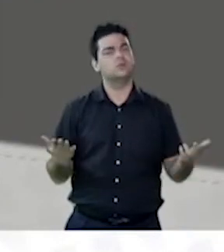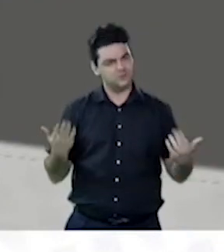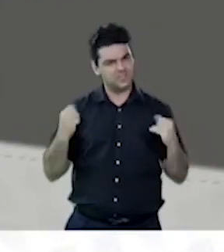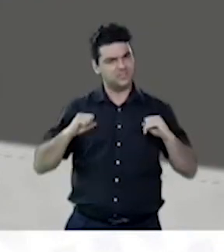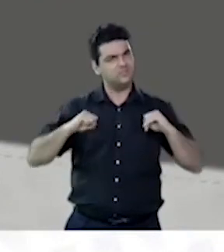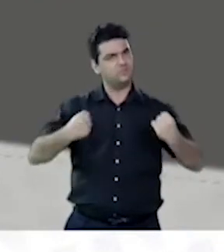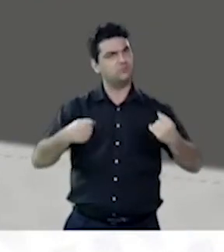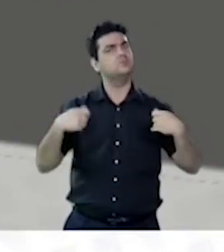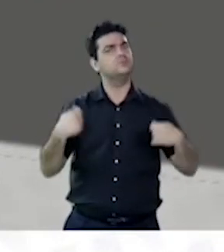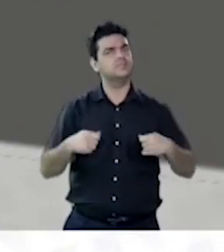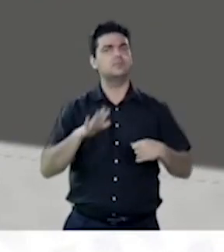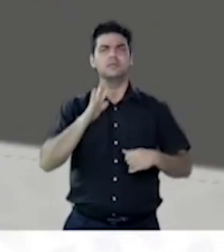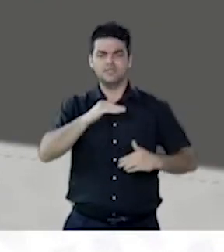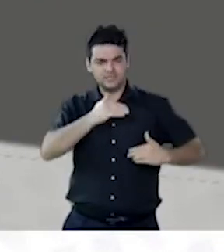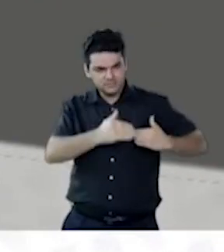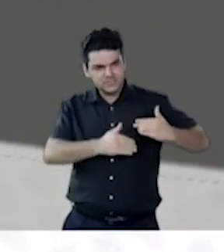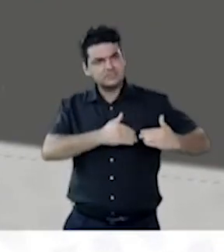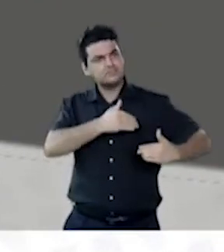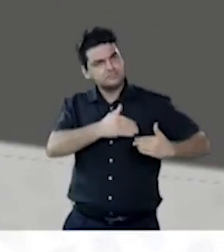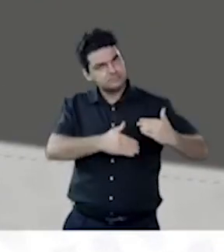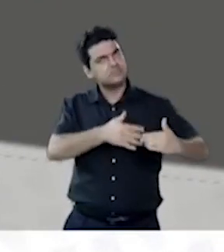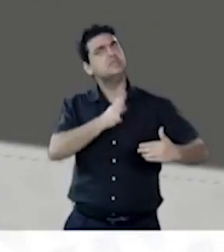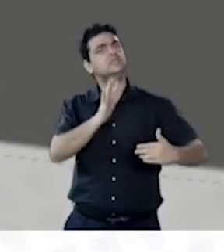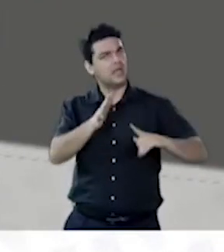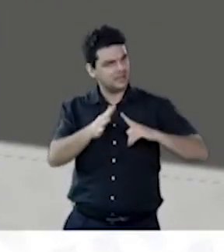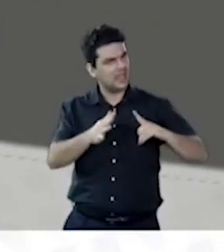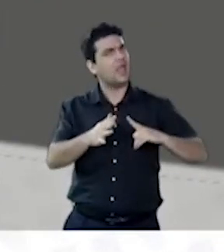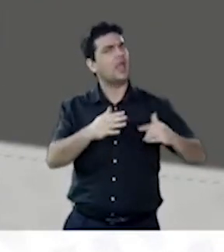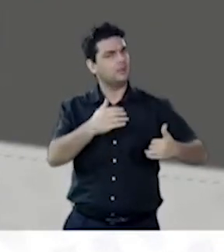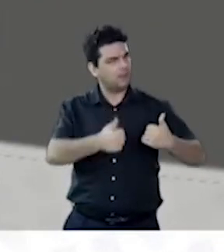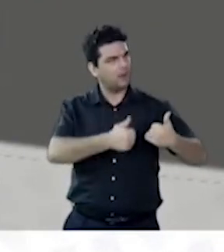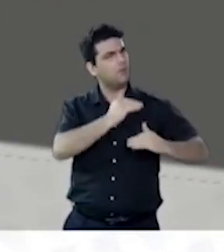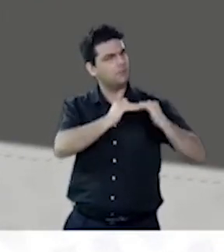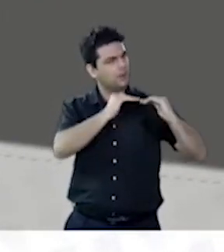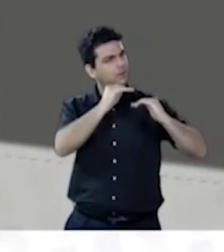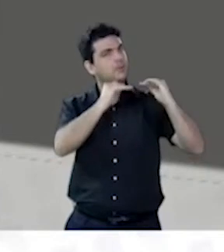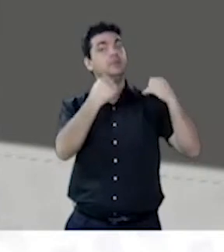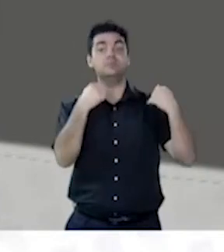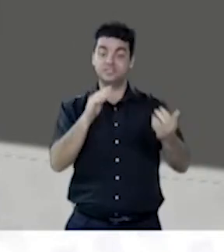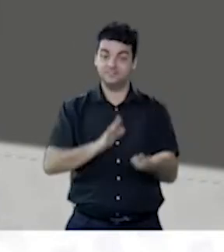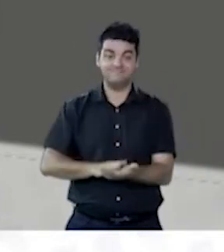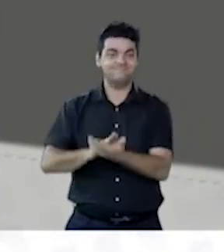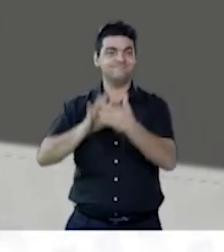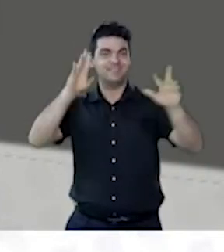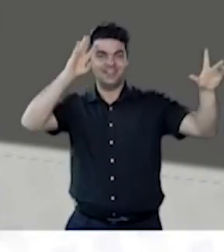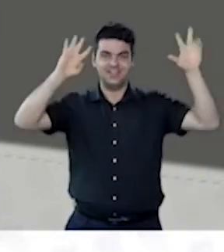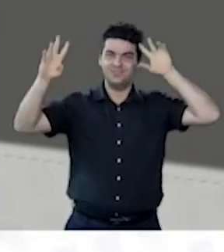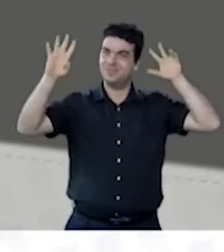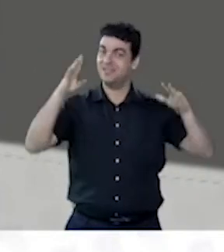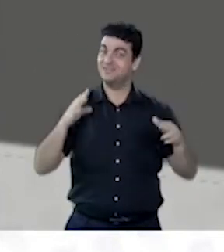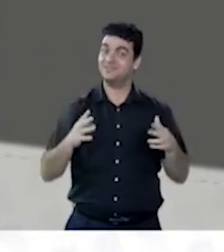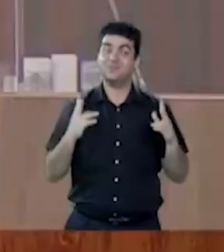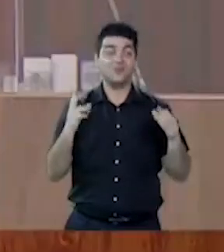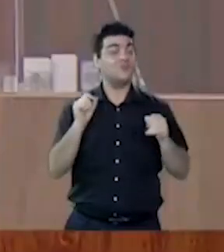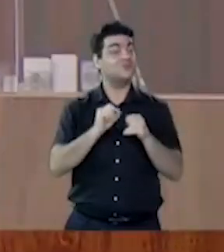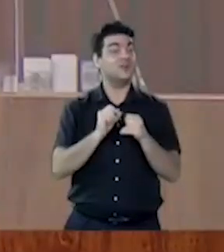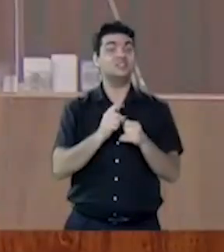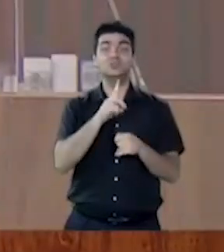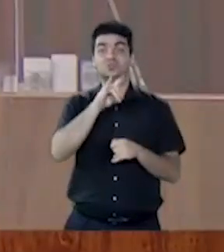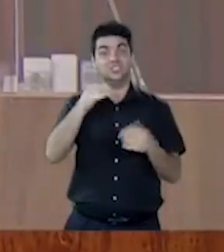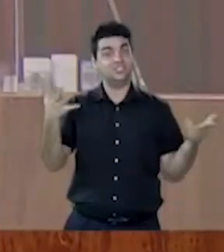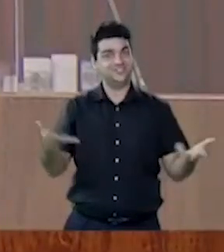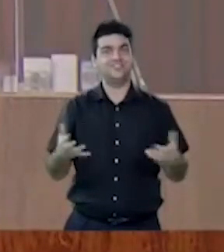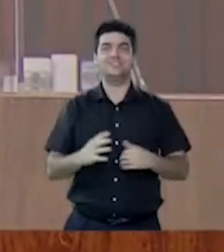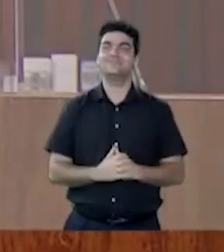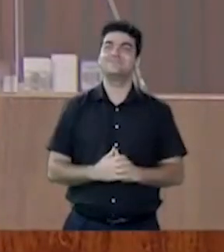nós já percorremos um longo caminho e devemos celebrá-lo como fazemos na data de